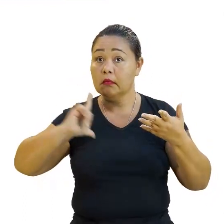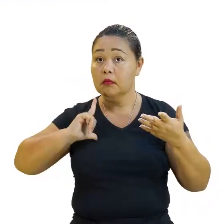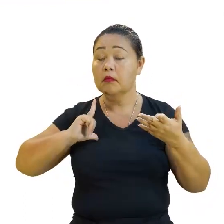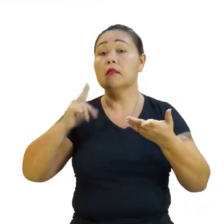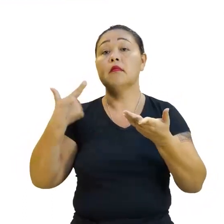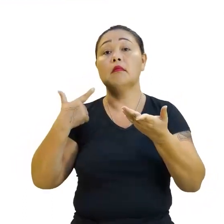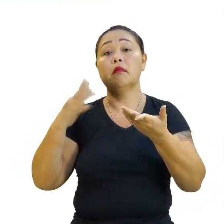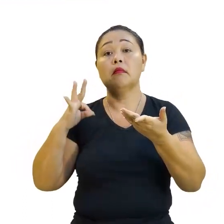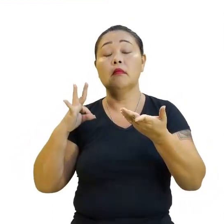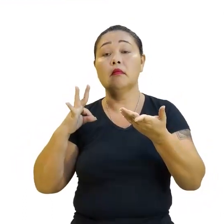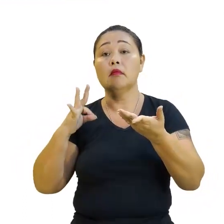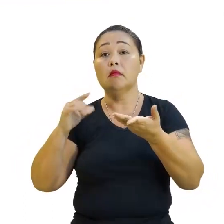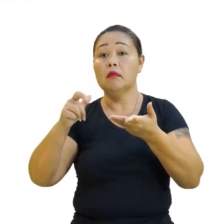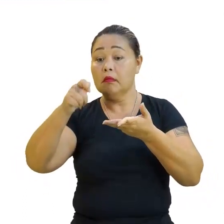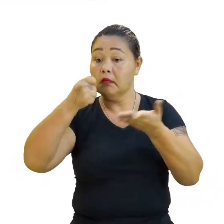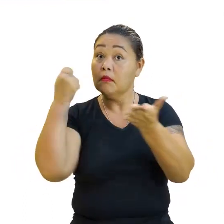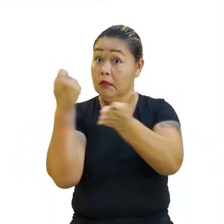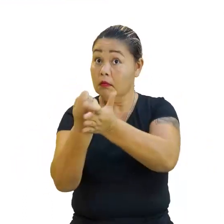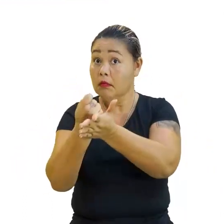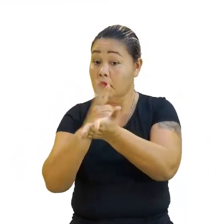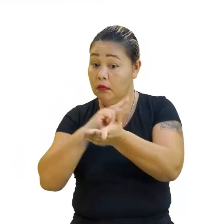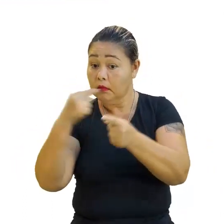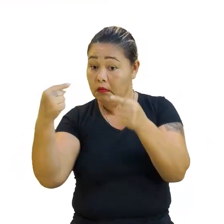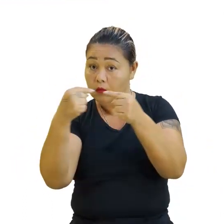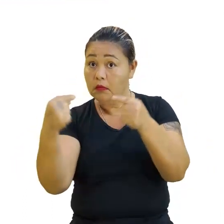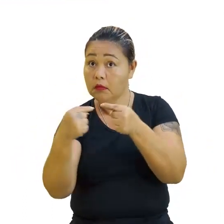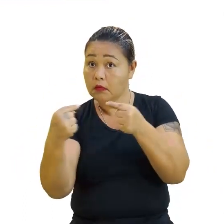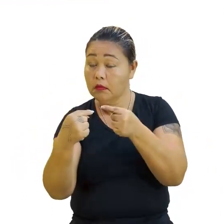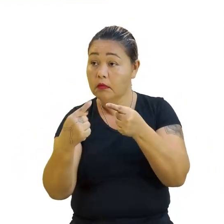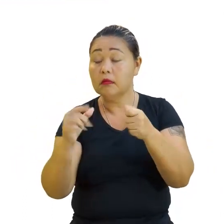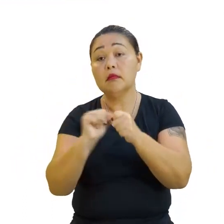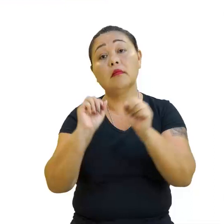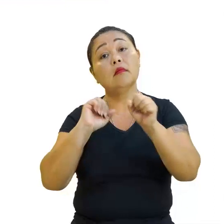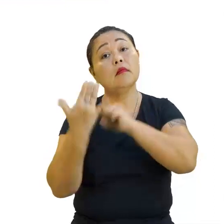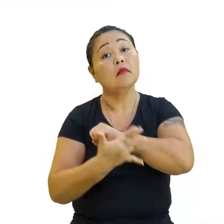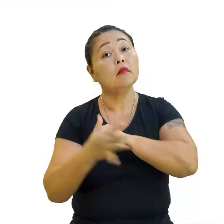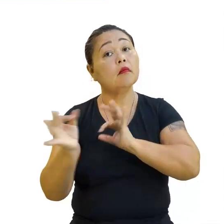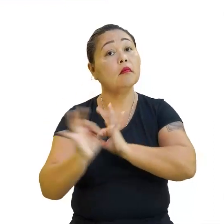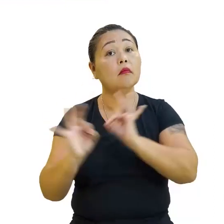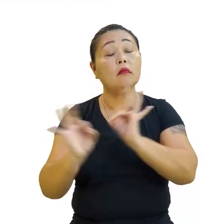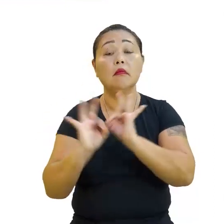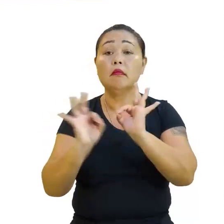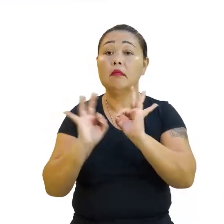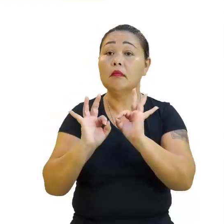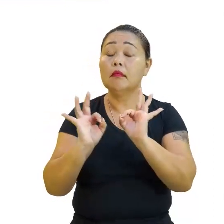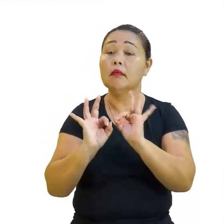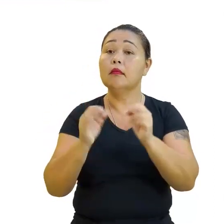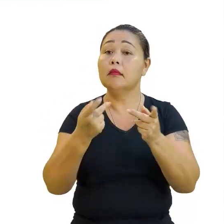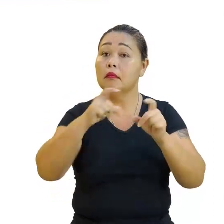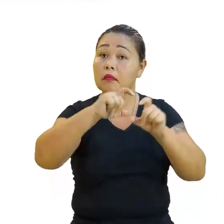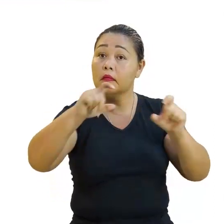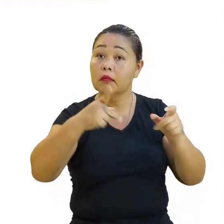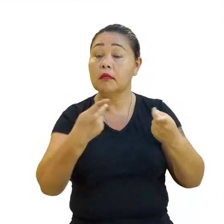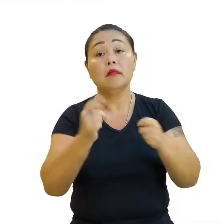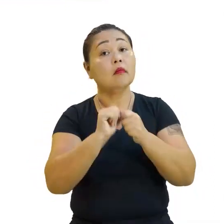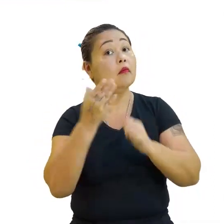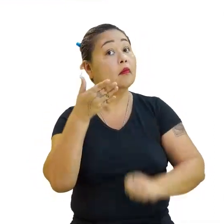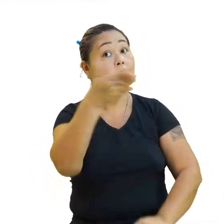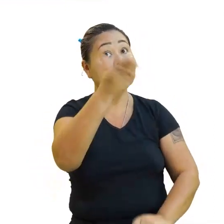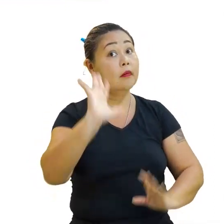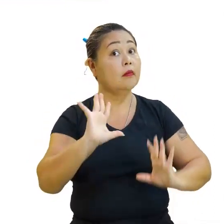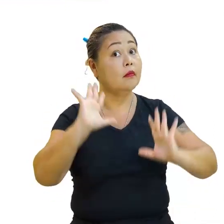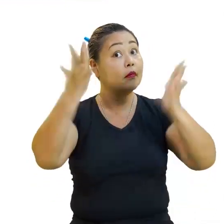com a parte de pagamento. Então, na pandemia, nenhum convite foi disponibilizado. Ninguém vai para a festa. Boa!